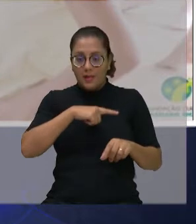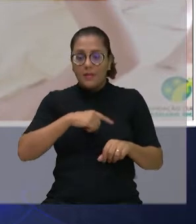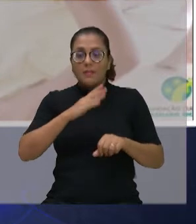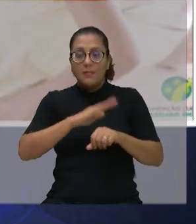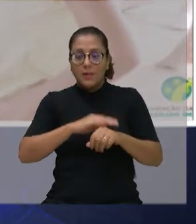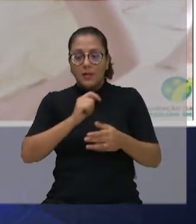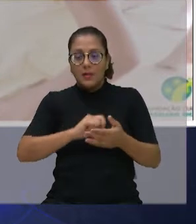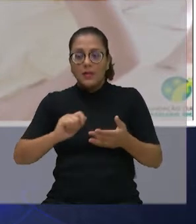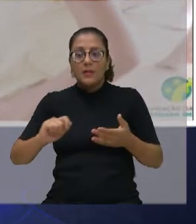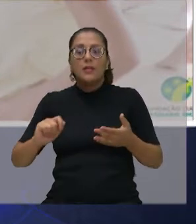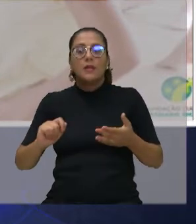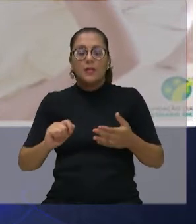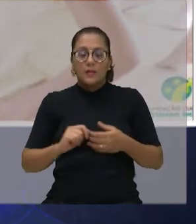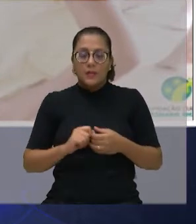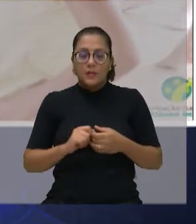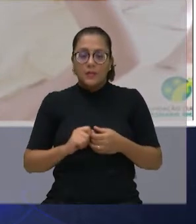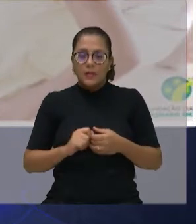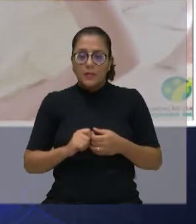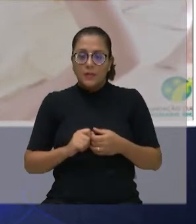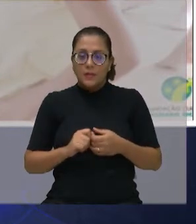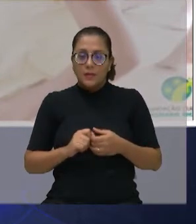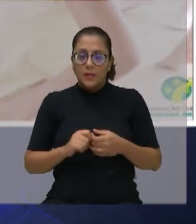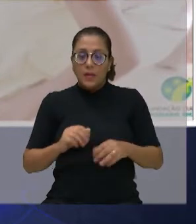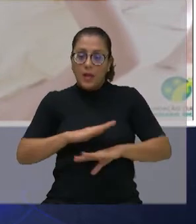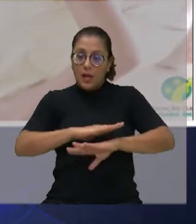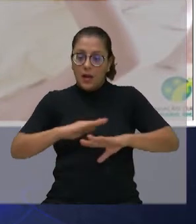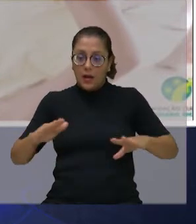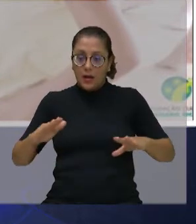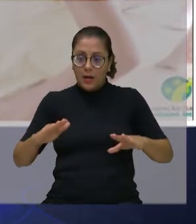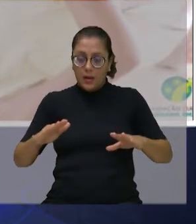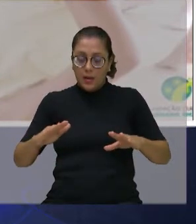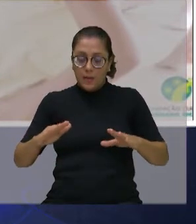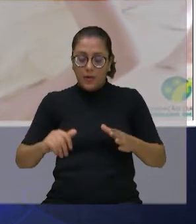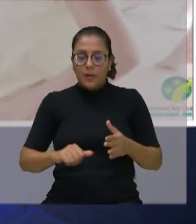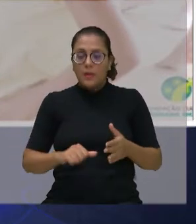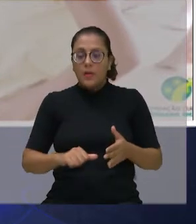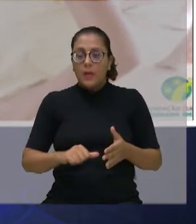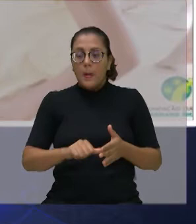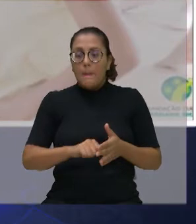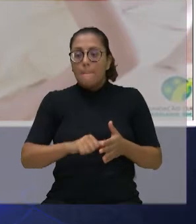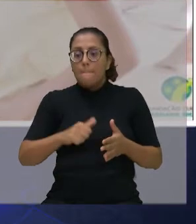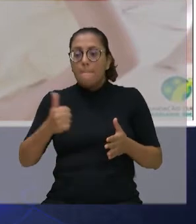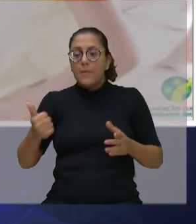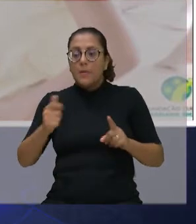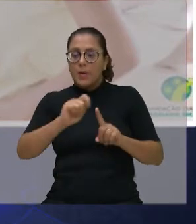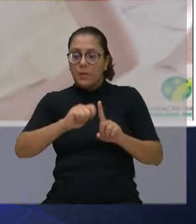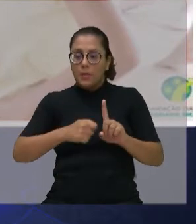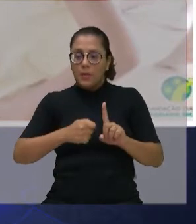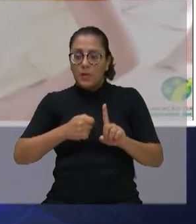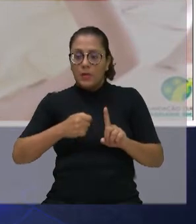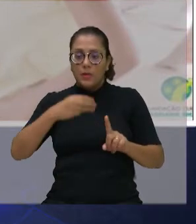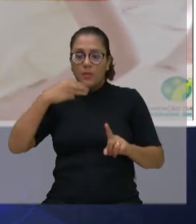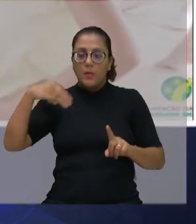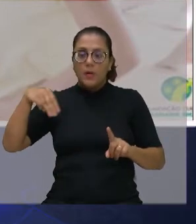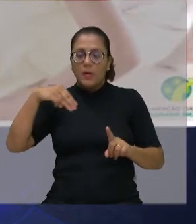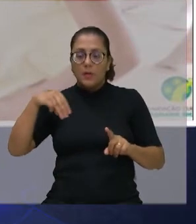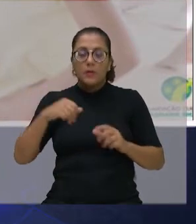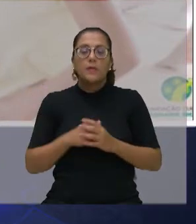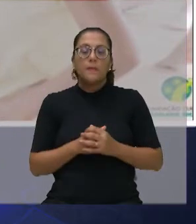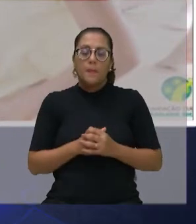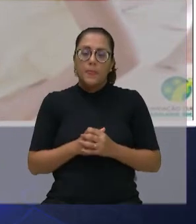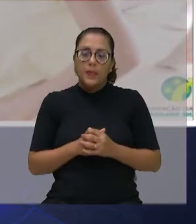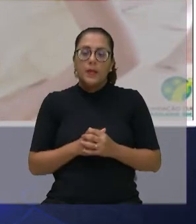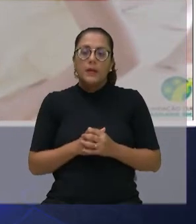dizer que a inscrição vai até dia 1º de março. Então, por favor, atente para essas datas todos os artistas que